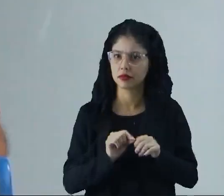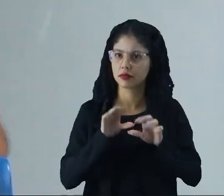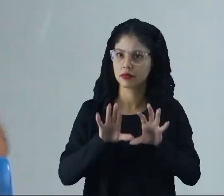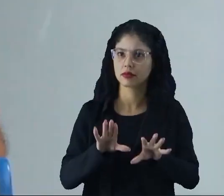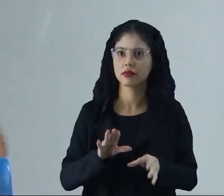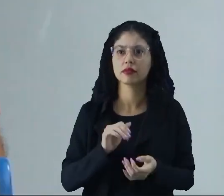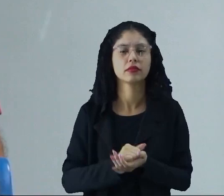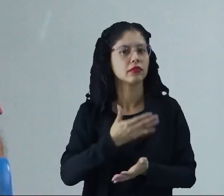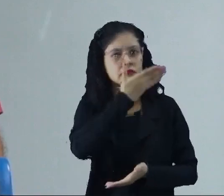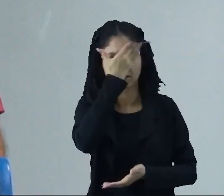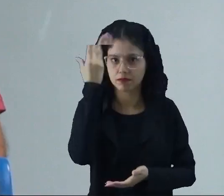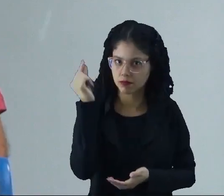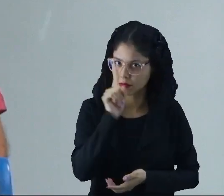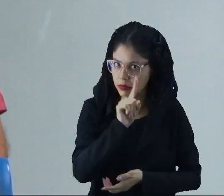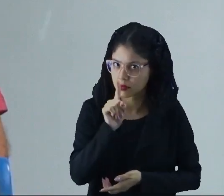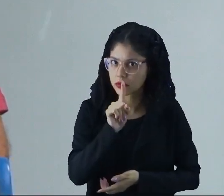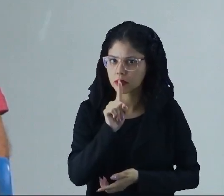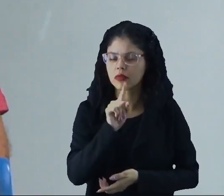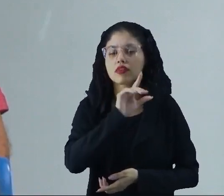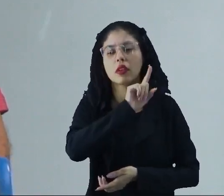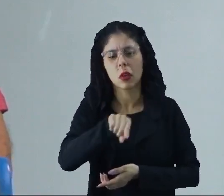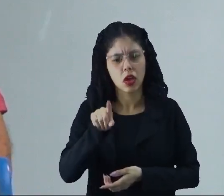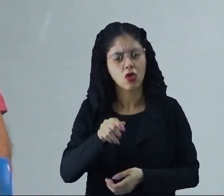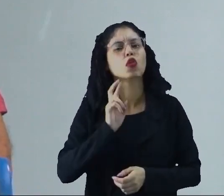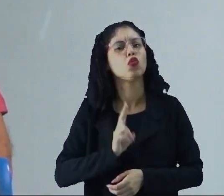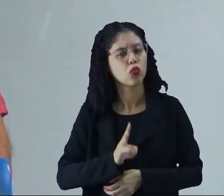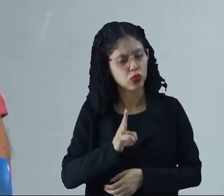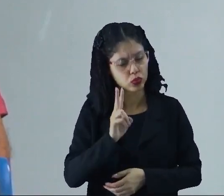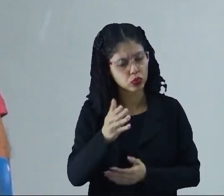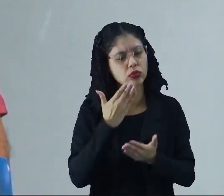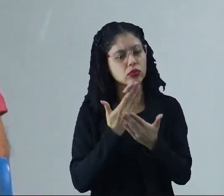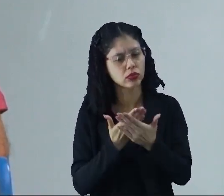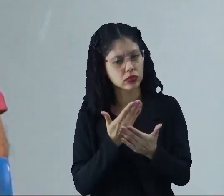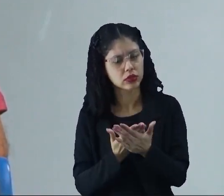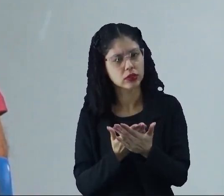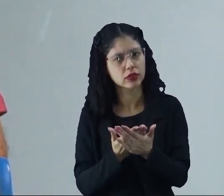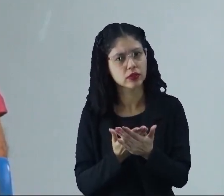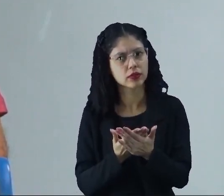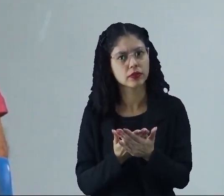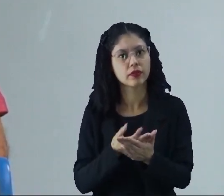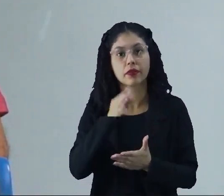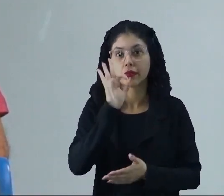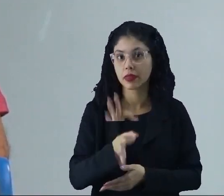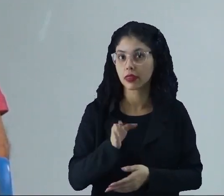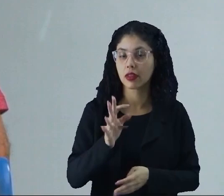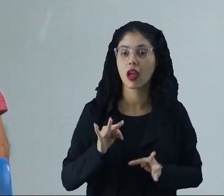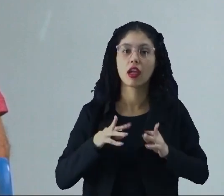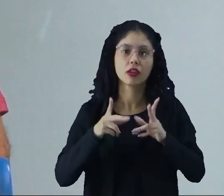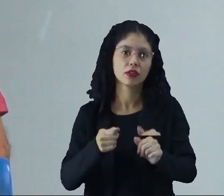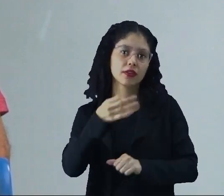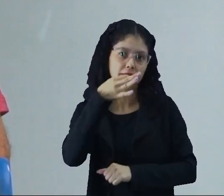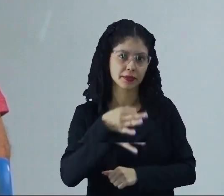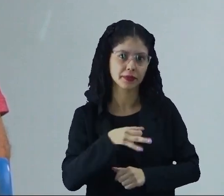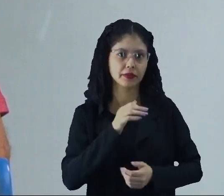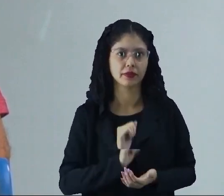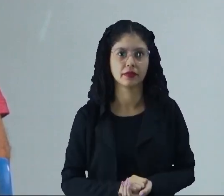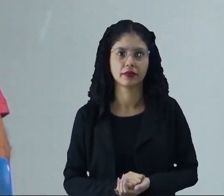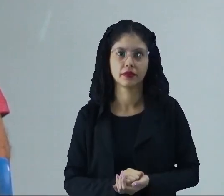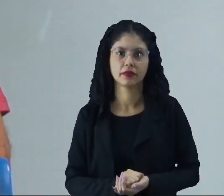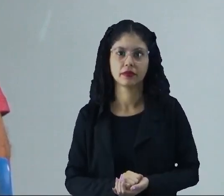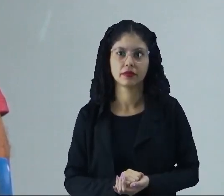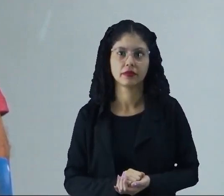isso né não desistam tá persistam realmente nos seus estudos e tenha certeza que tudo vai dar certo